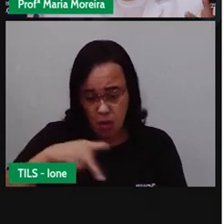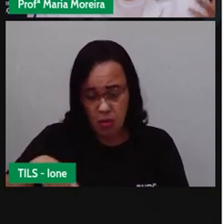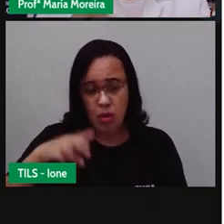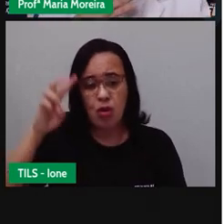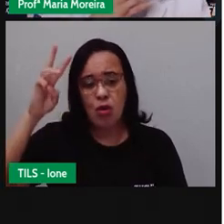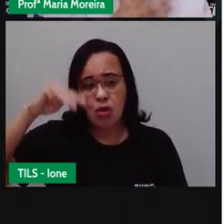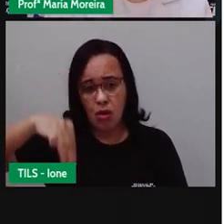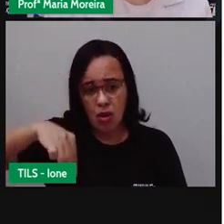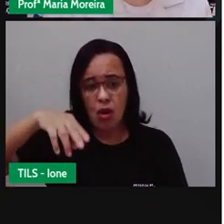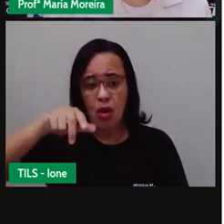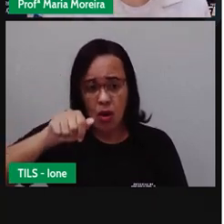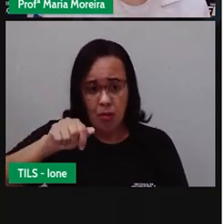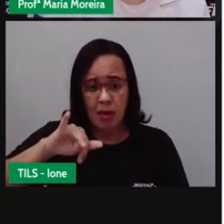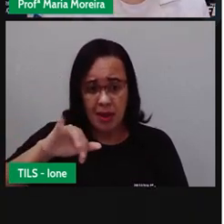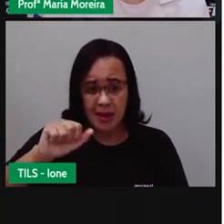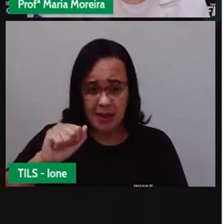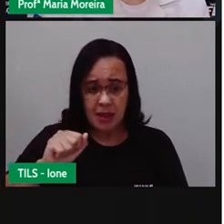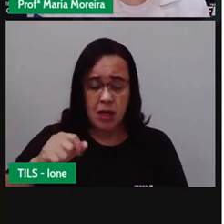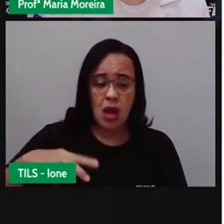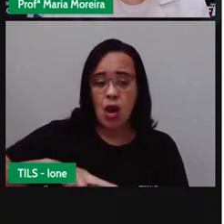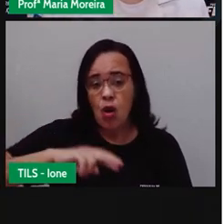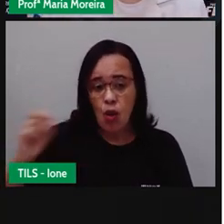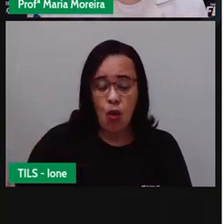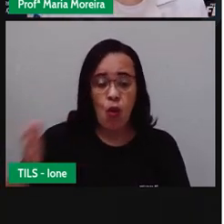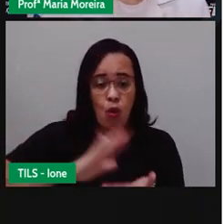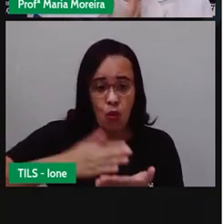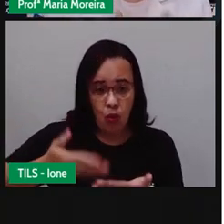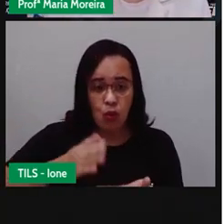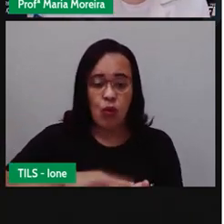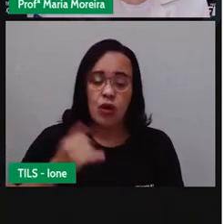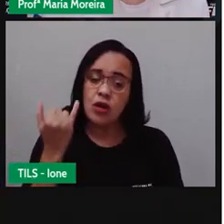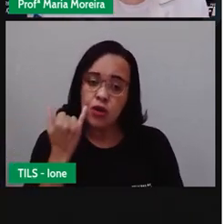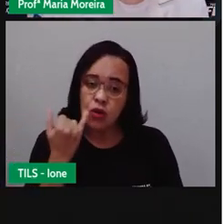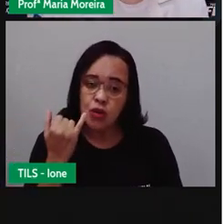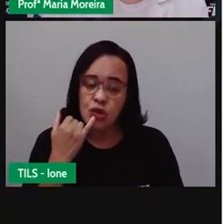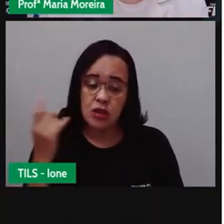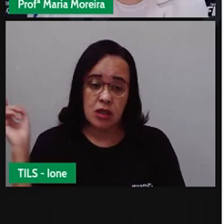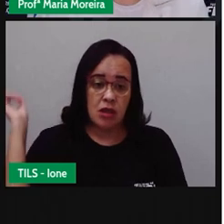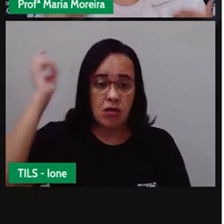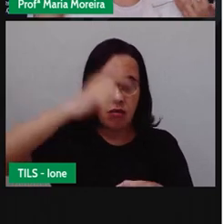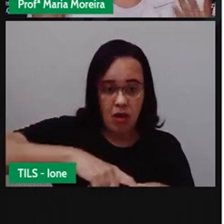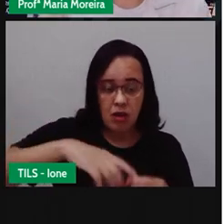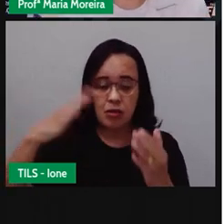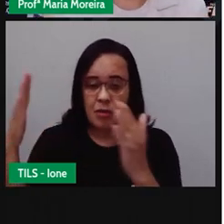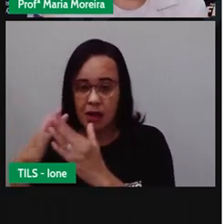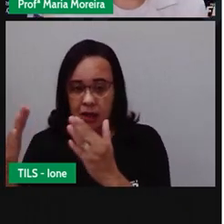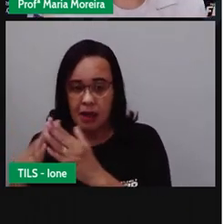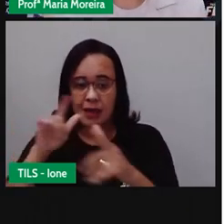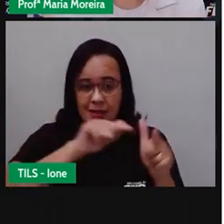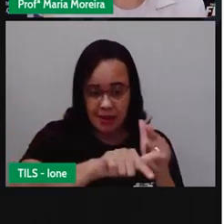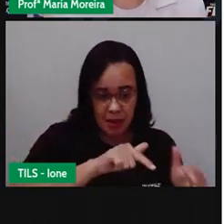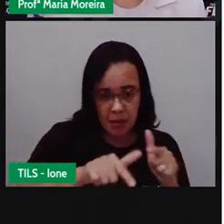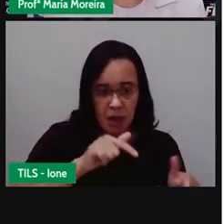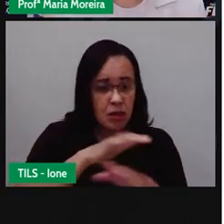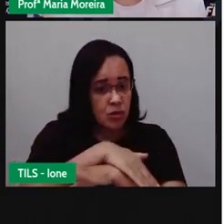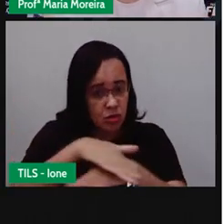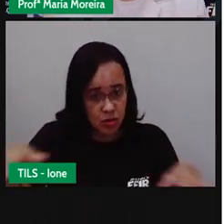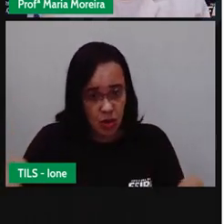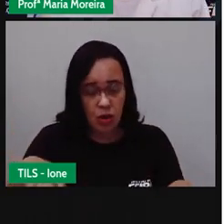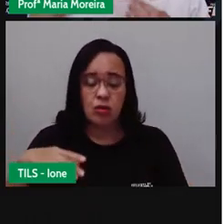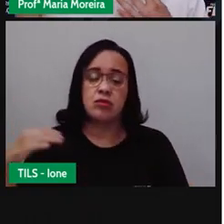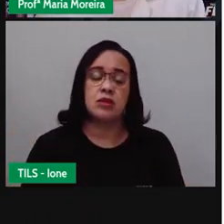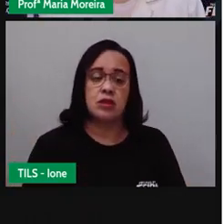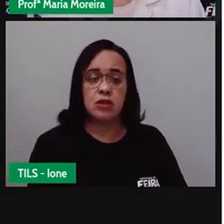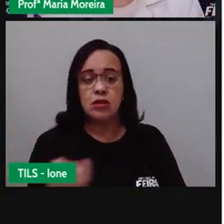É de interesse de onde? Porque ela se locomove para vir para o trabalho, para voltar para casa. É de interesse dos responsáveis de vocês. Por quê?